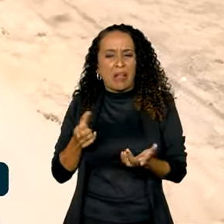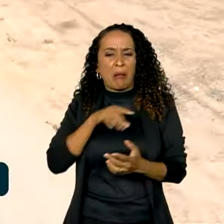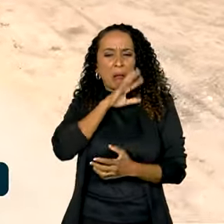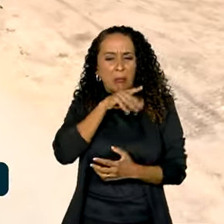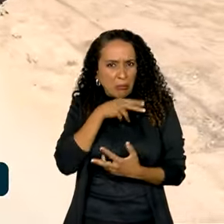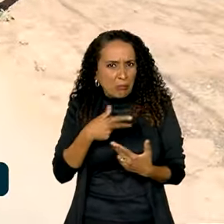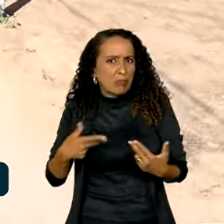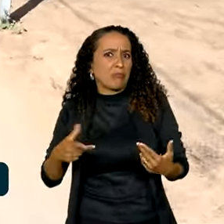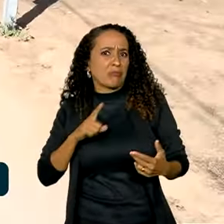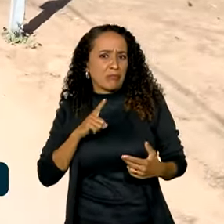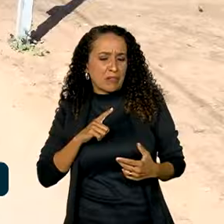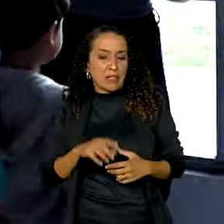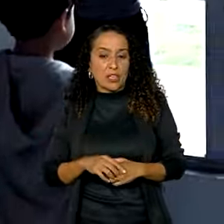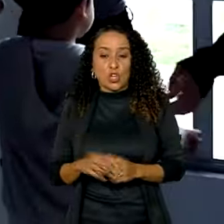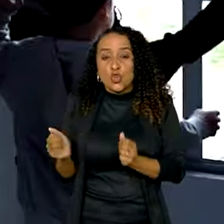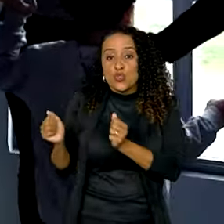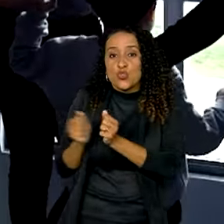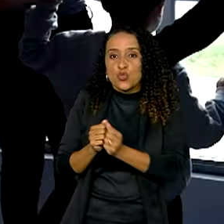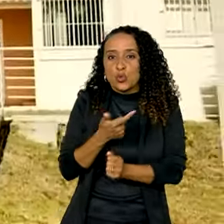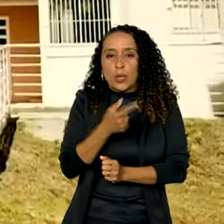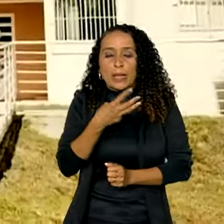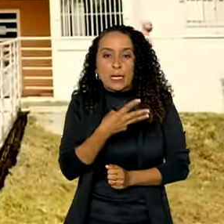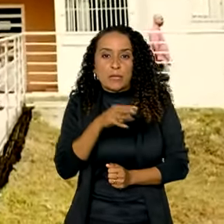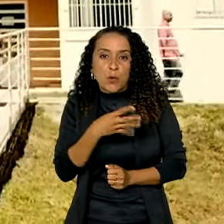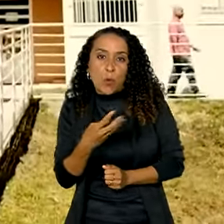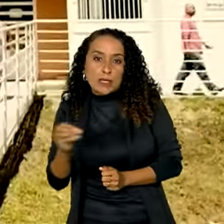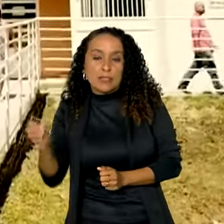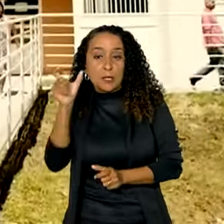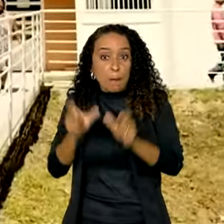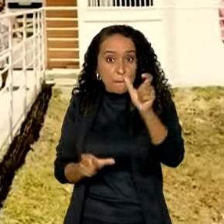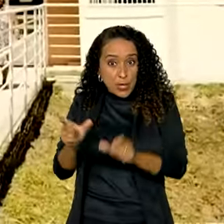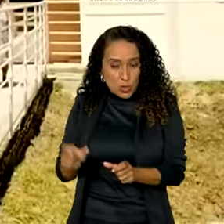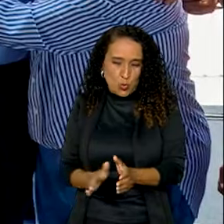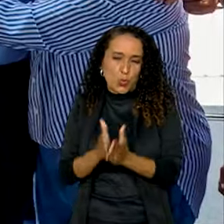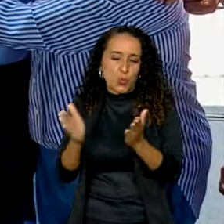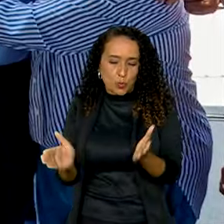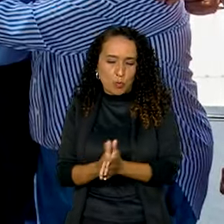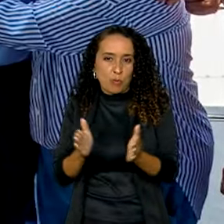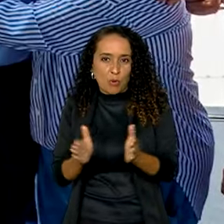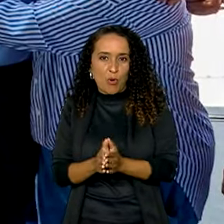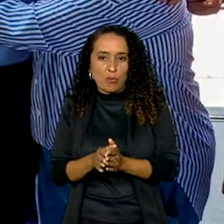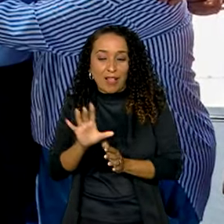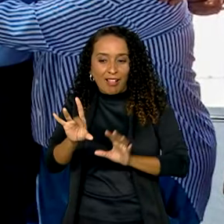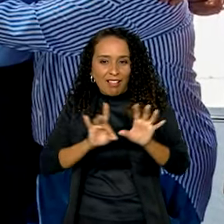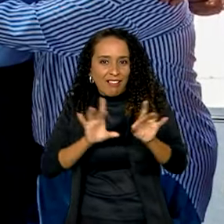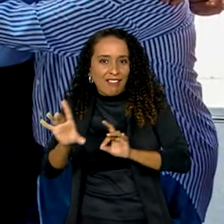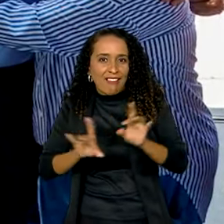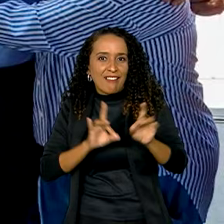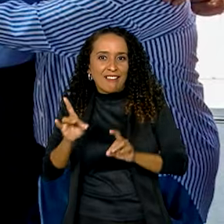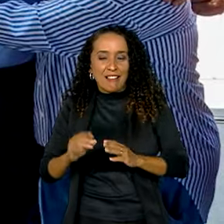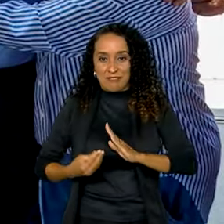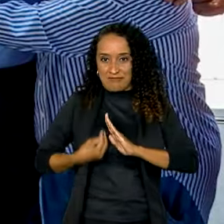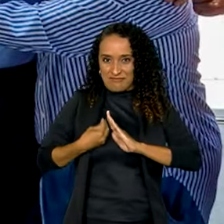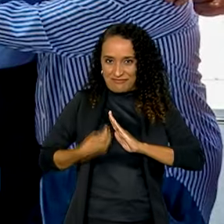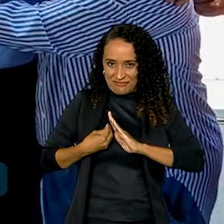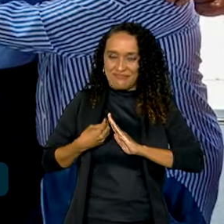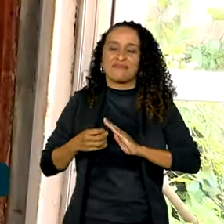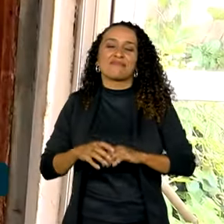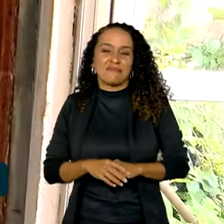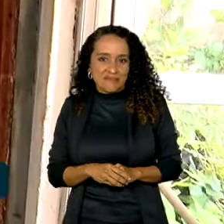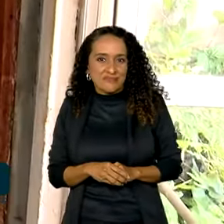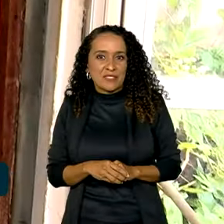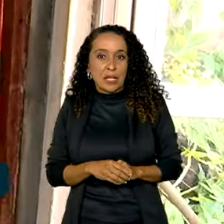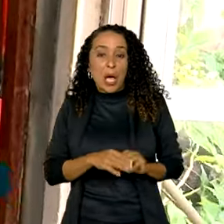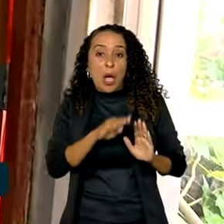E elas, junto com outras 3.400 pessoas de baixa renda, foram selecionadas para o Minha Casa Minha Vida.